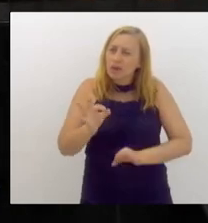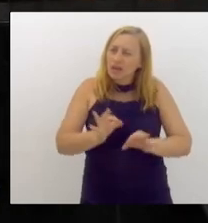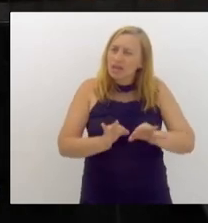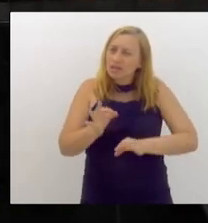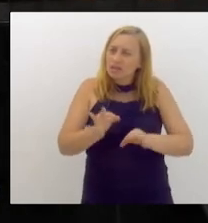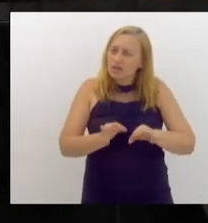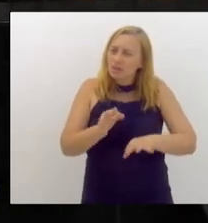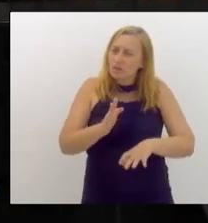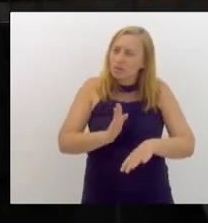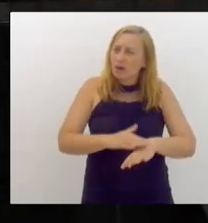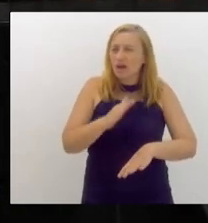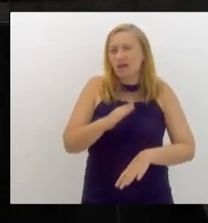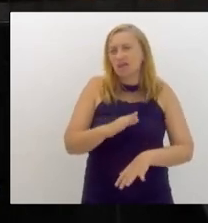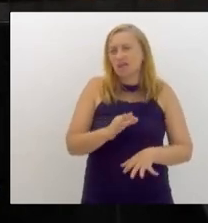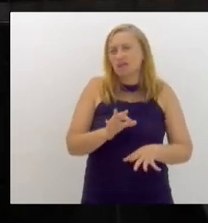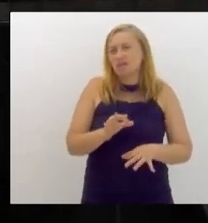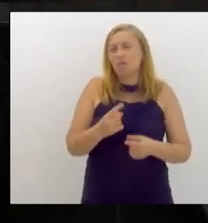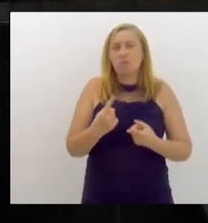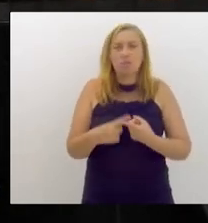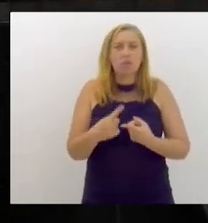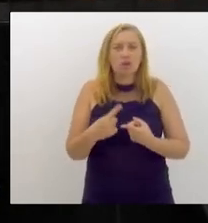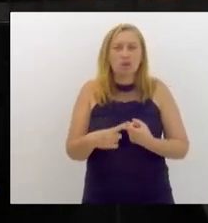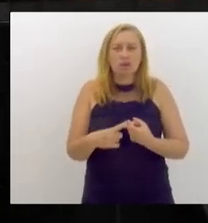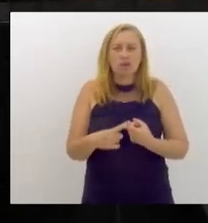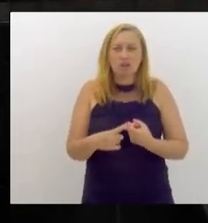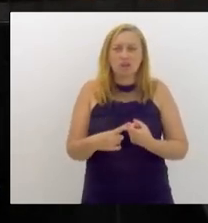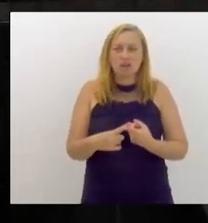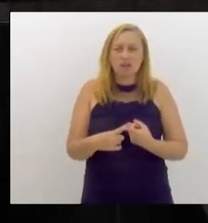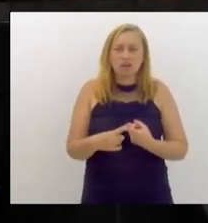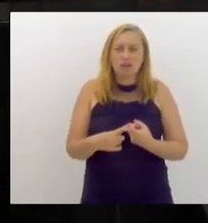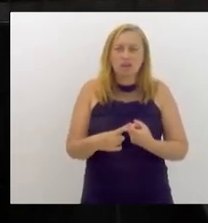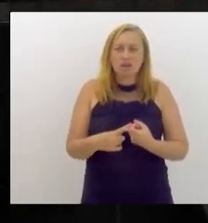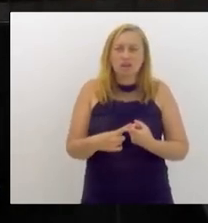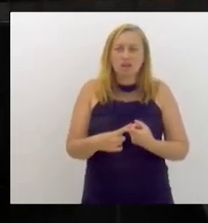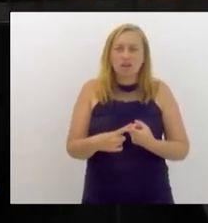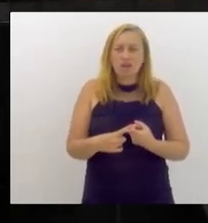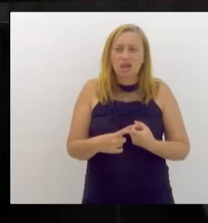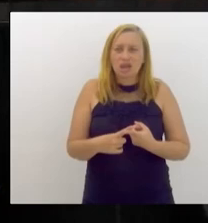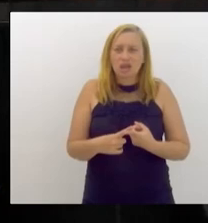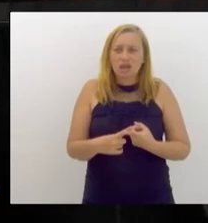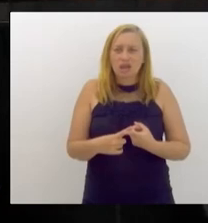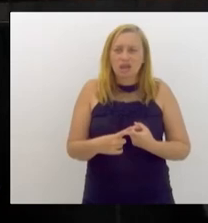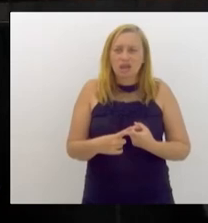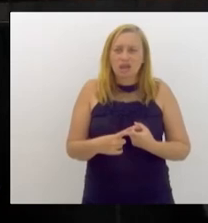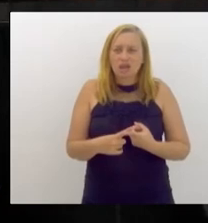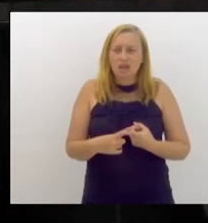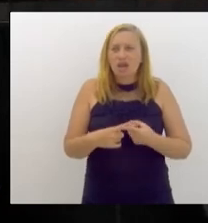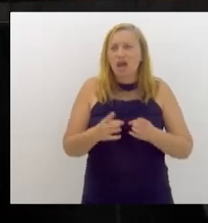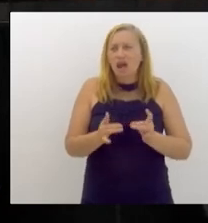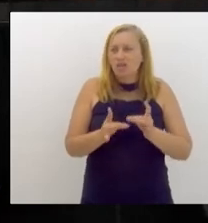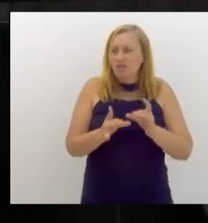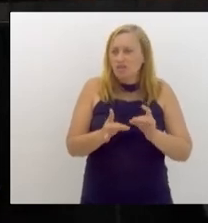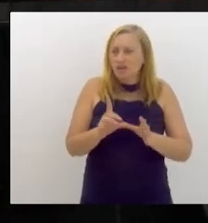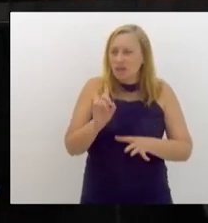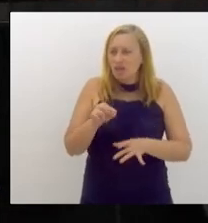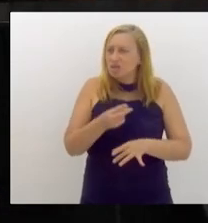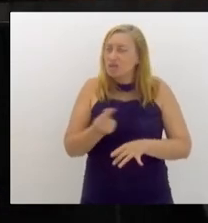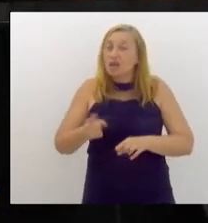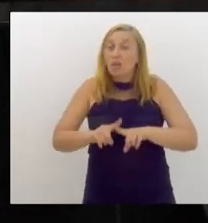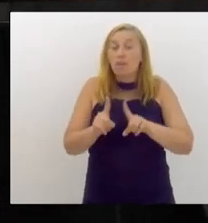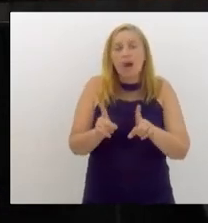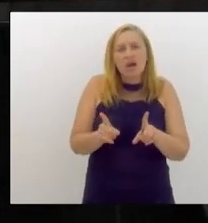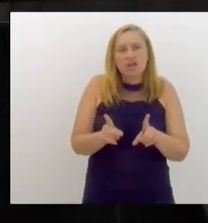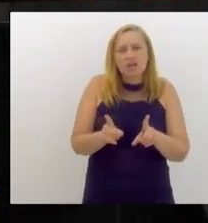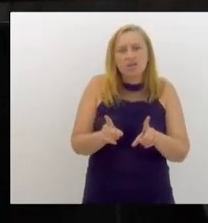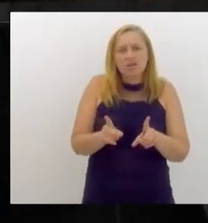Porque a concessão é uma saída, claro que é, mas é uma